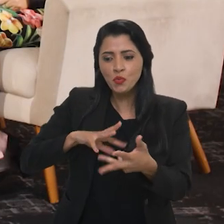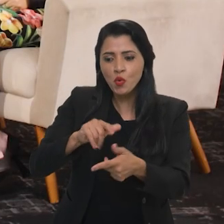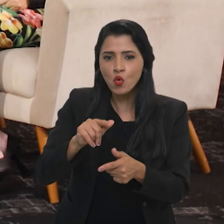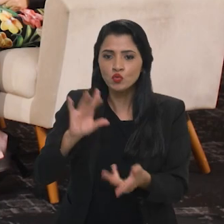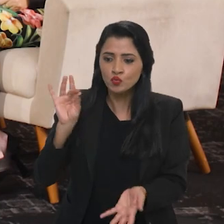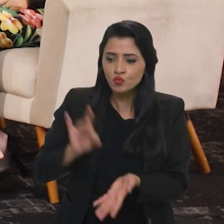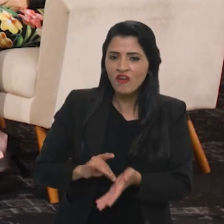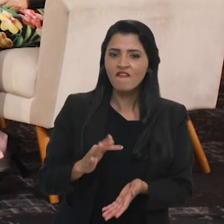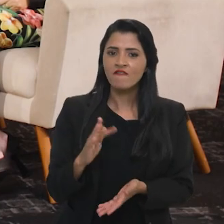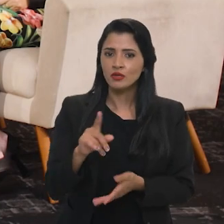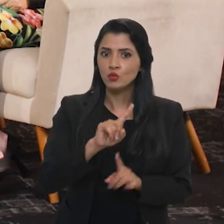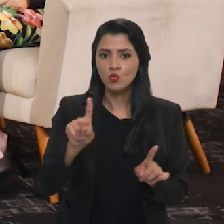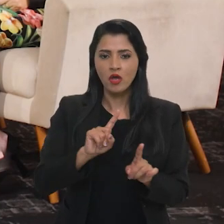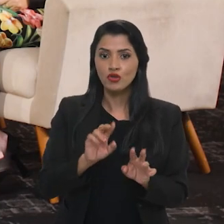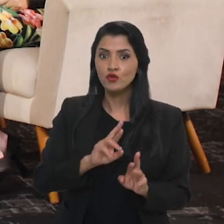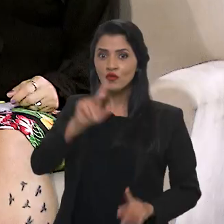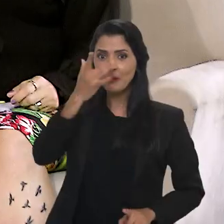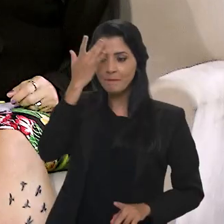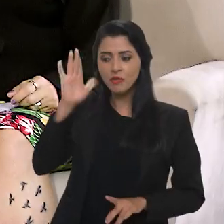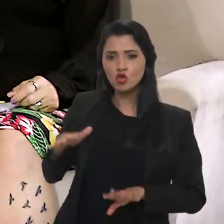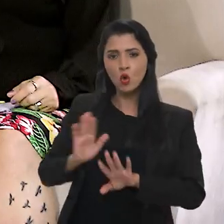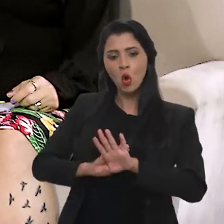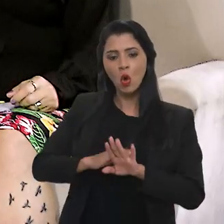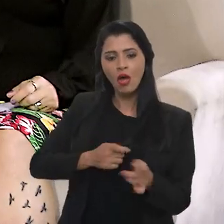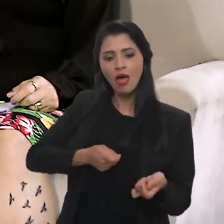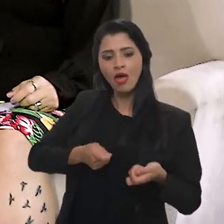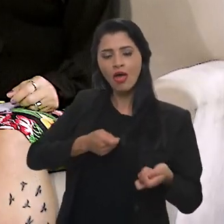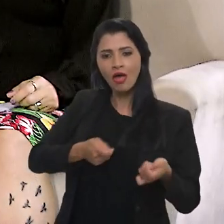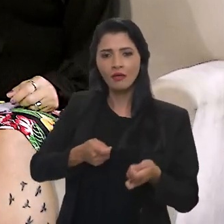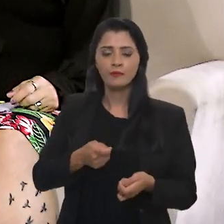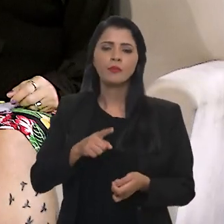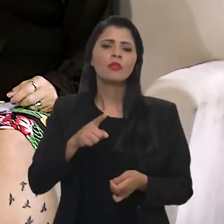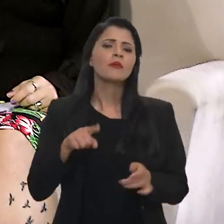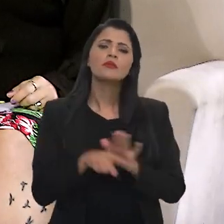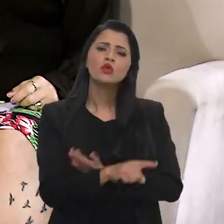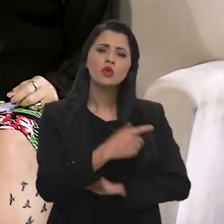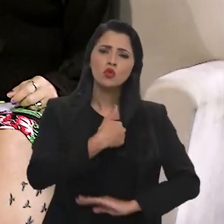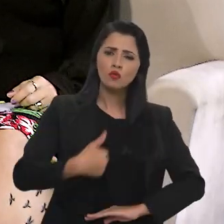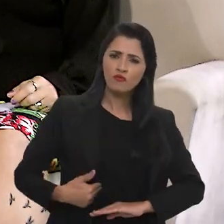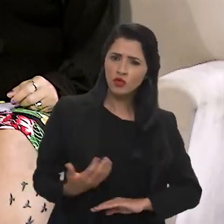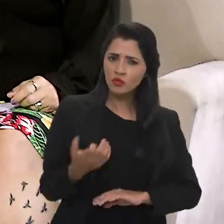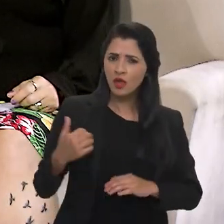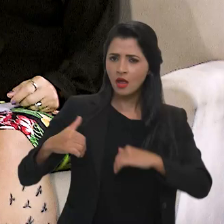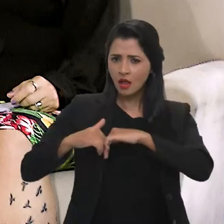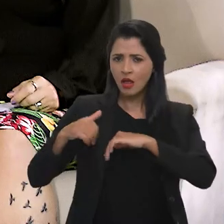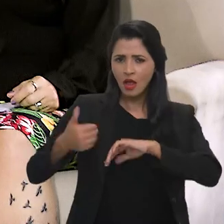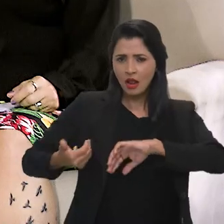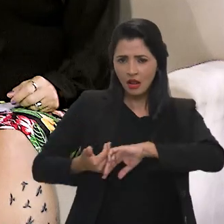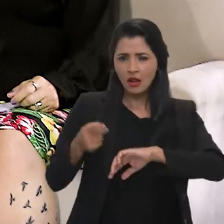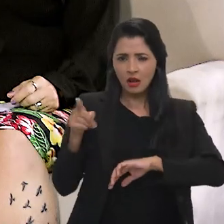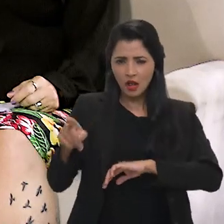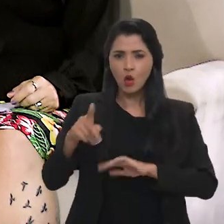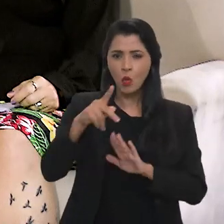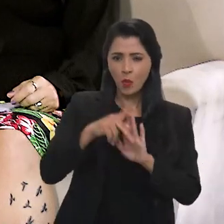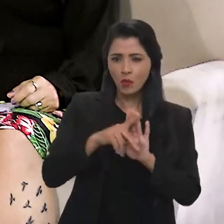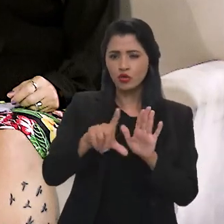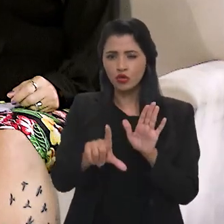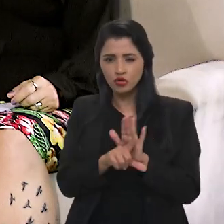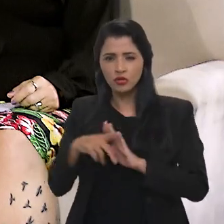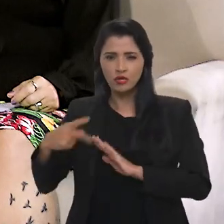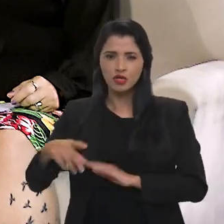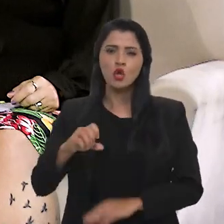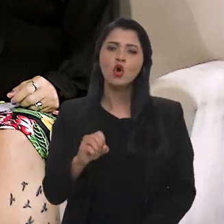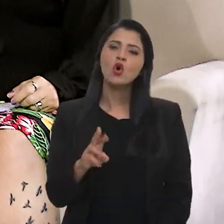sobre os fatos, e não alguém que queira manipular. Agora, o que o governo quer no Congresso Nacional, com o projeto de lei do deputado Orlando Silva, do